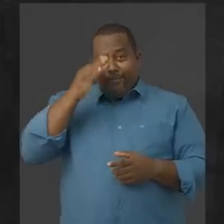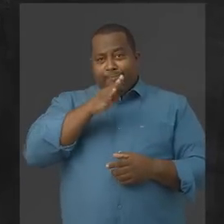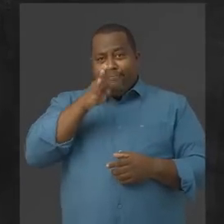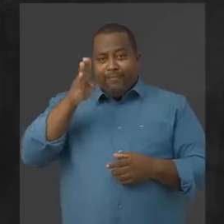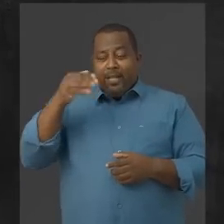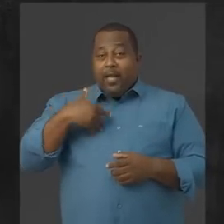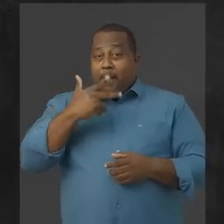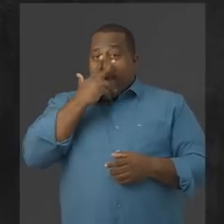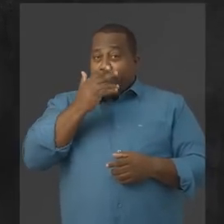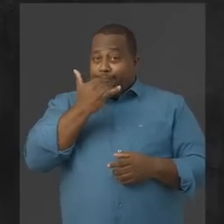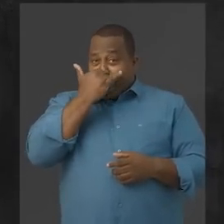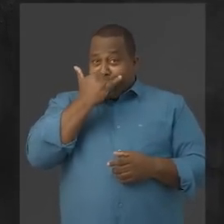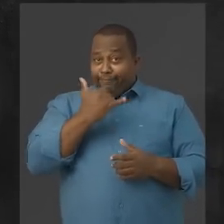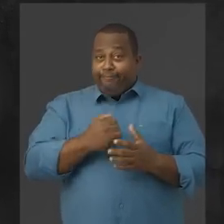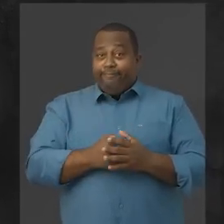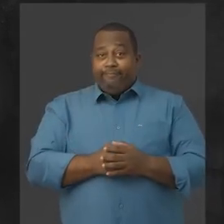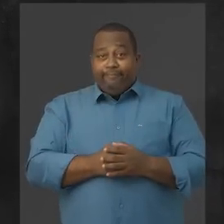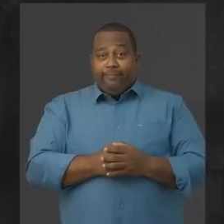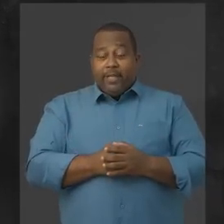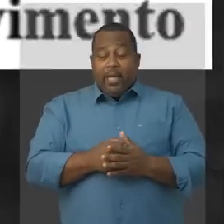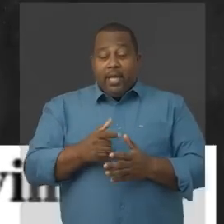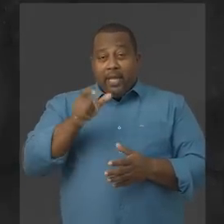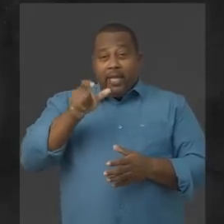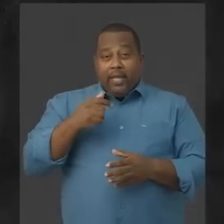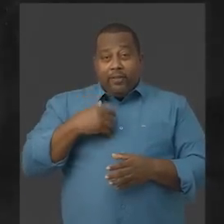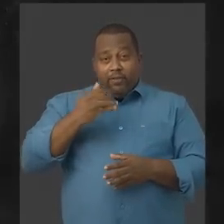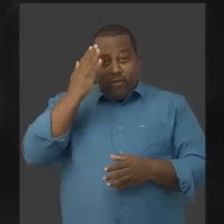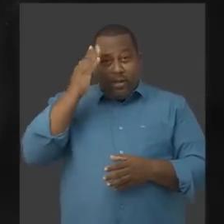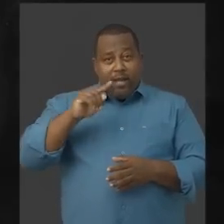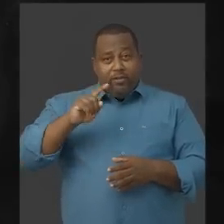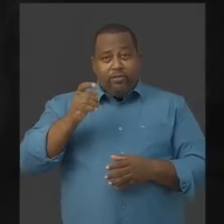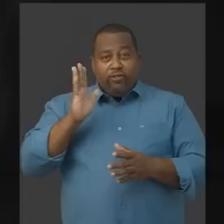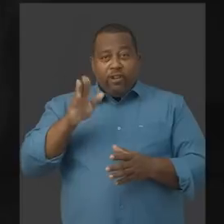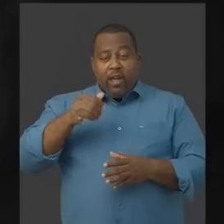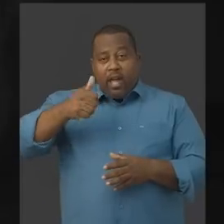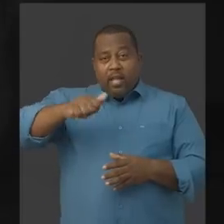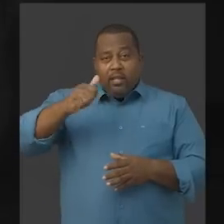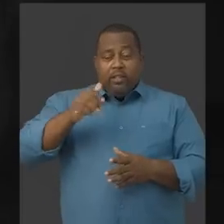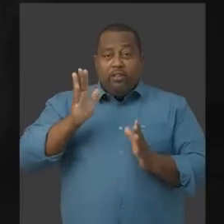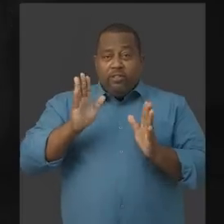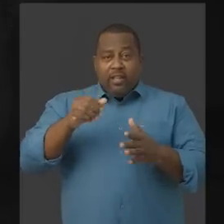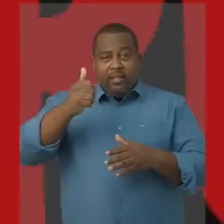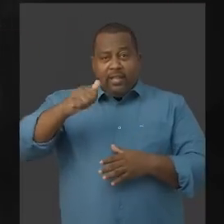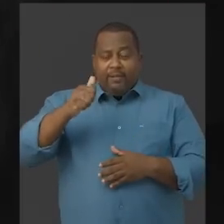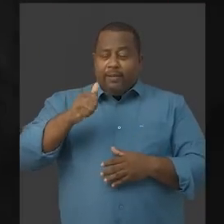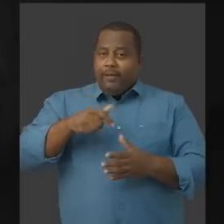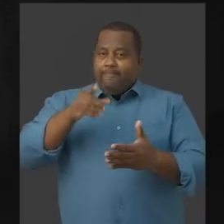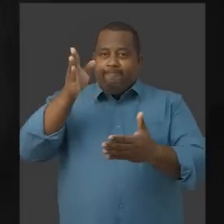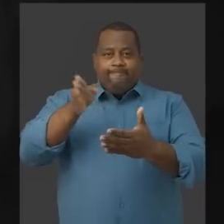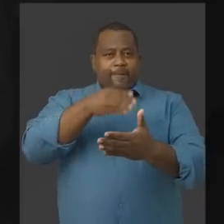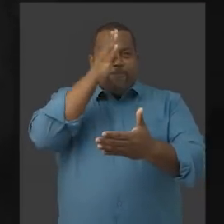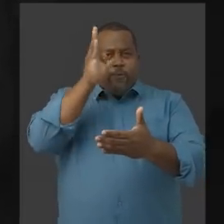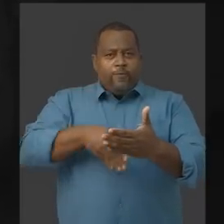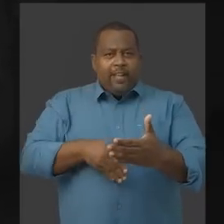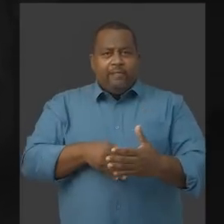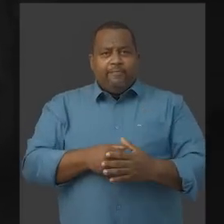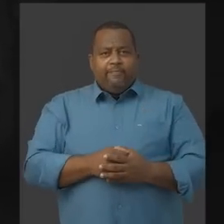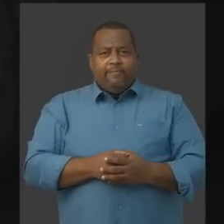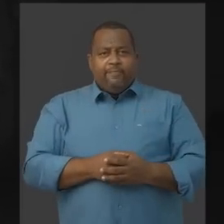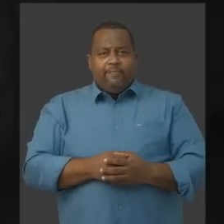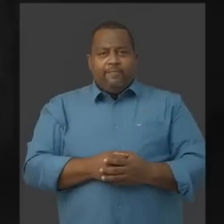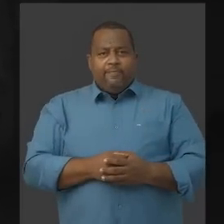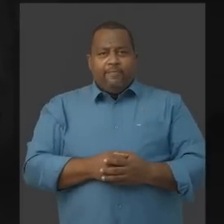passou parece que não deu muito certo, não. Jerônimo já foi testado. Testado e reprovado.